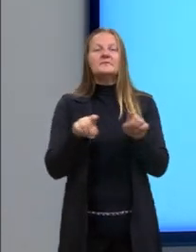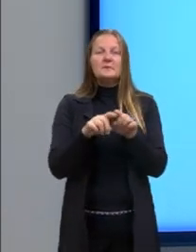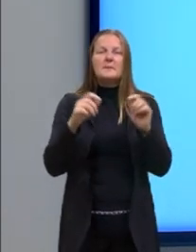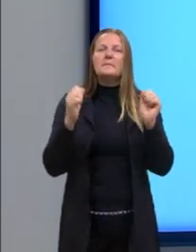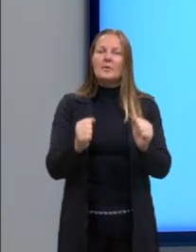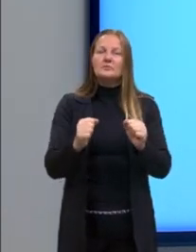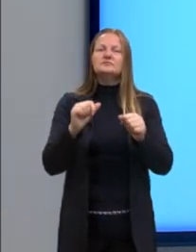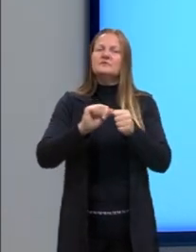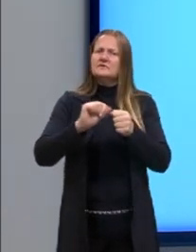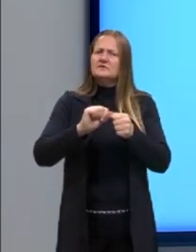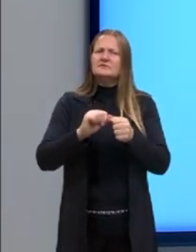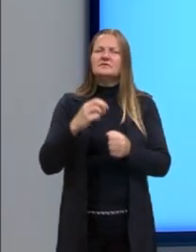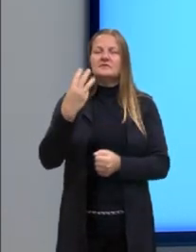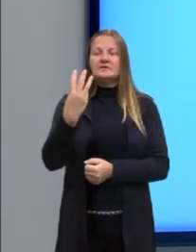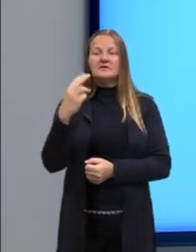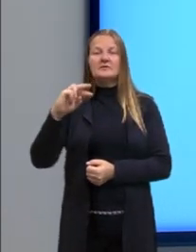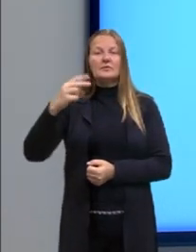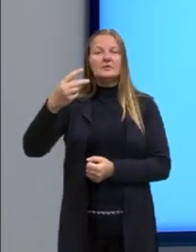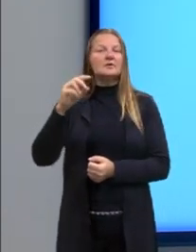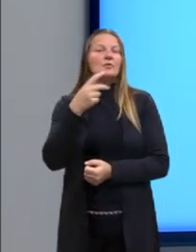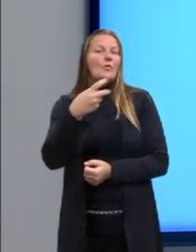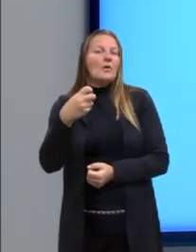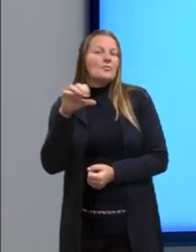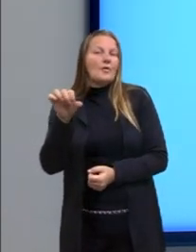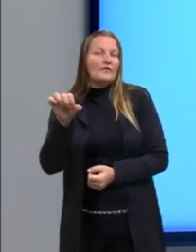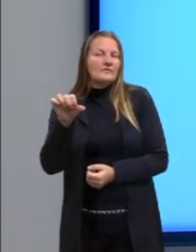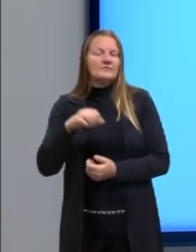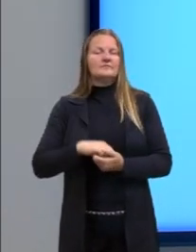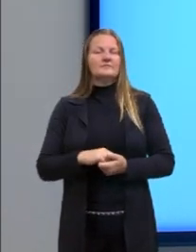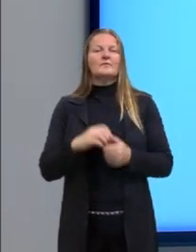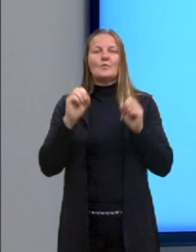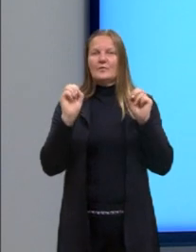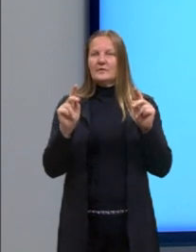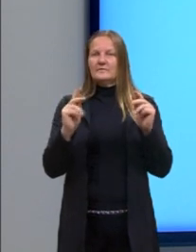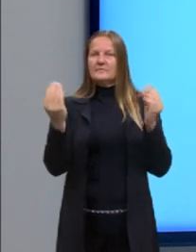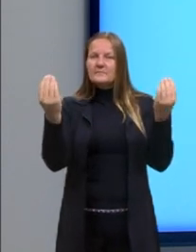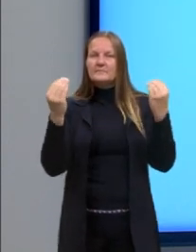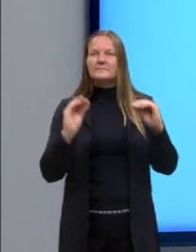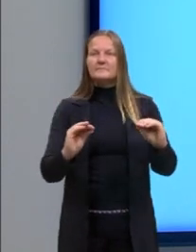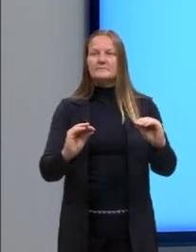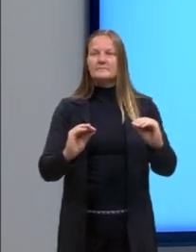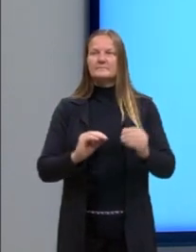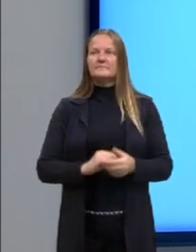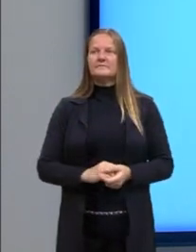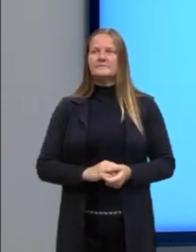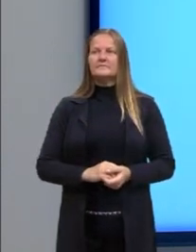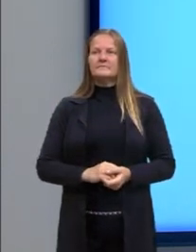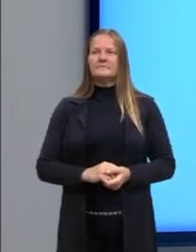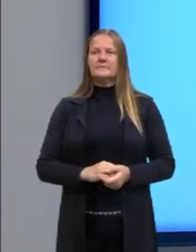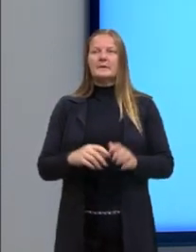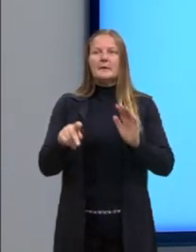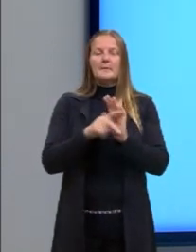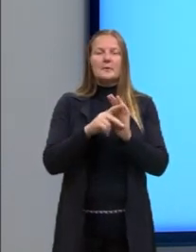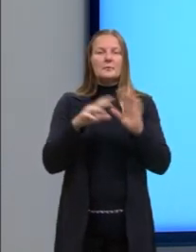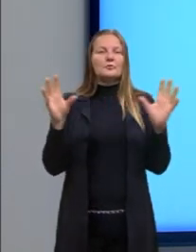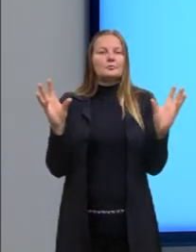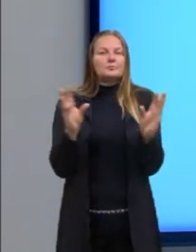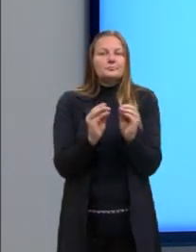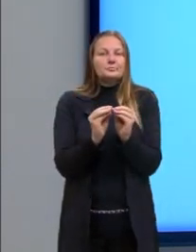resolver, né? 3 ao quadrado é igual a 9. Ok, essa é a equação reduzida.